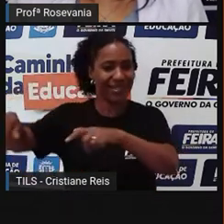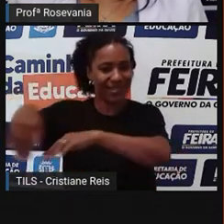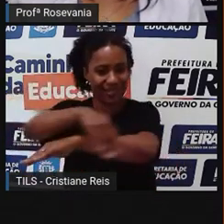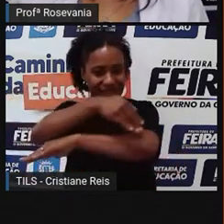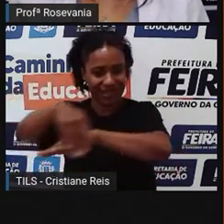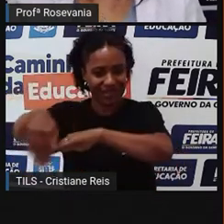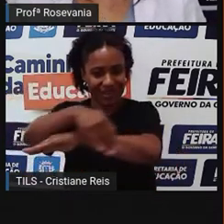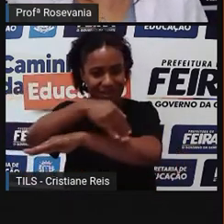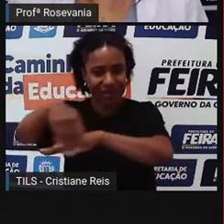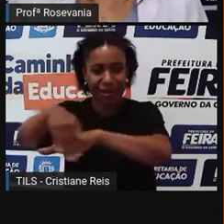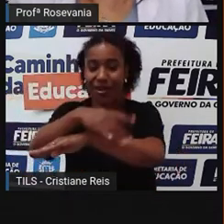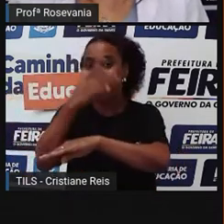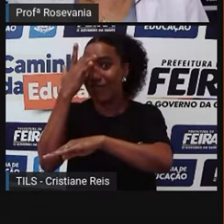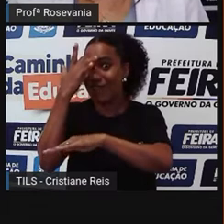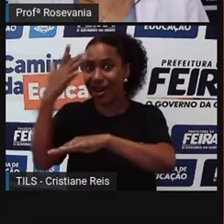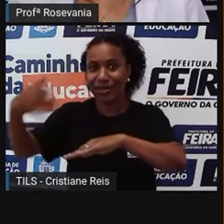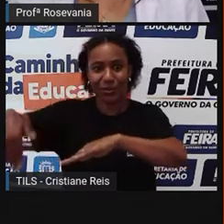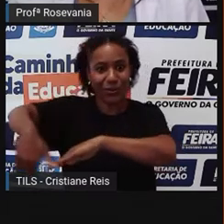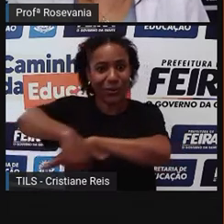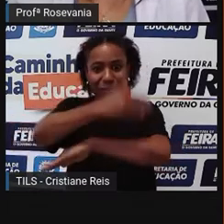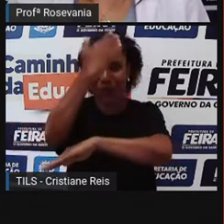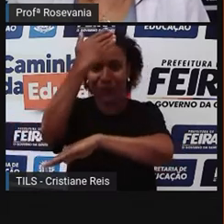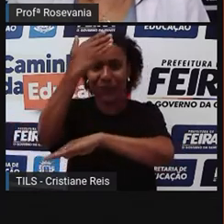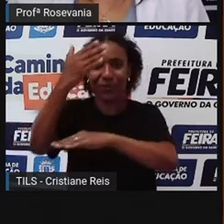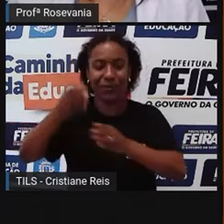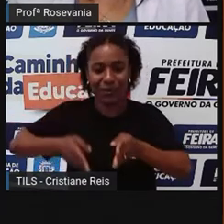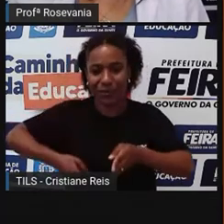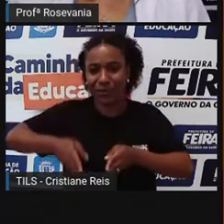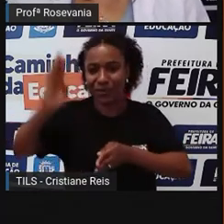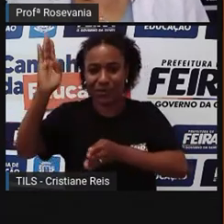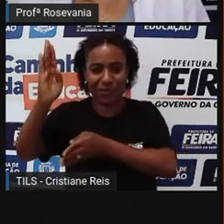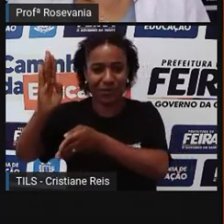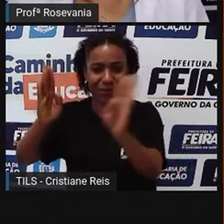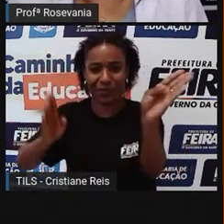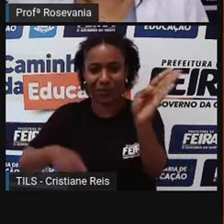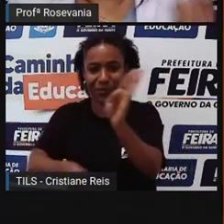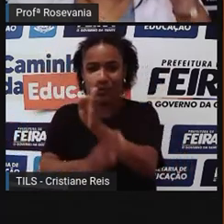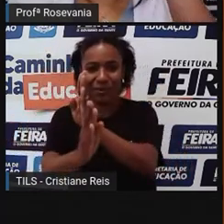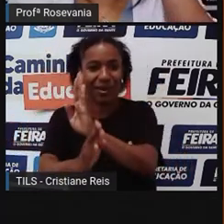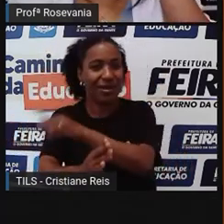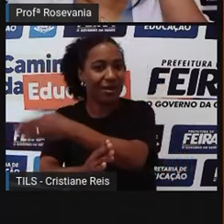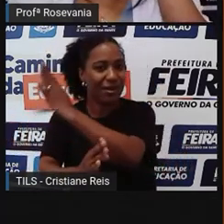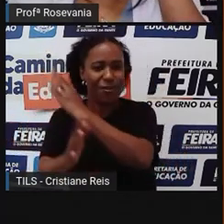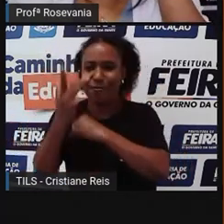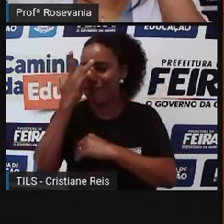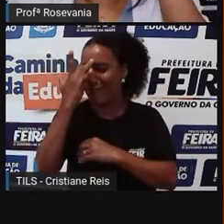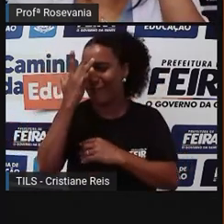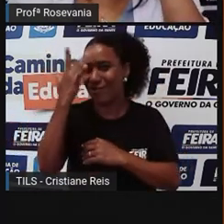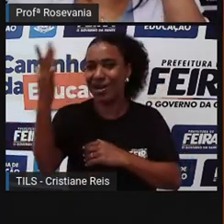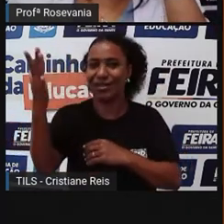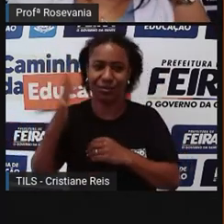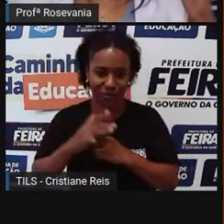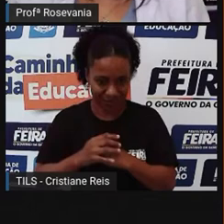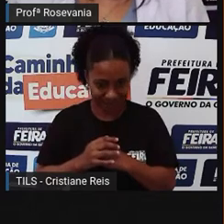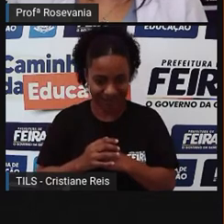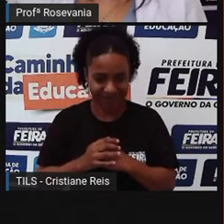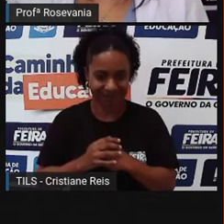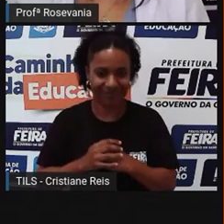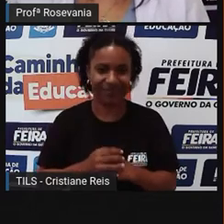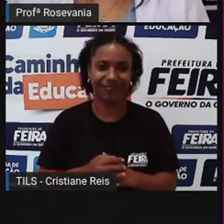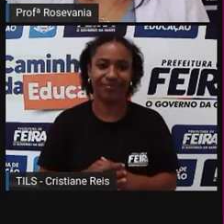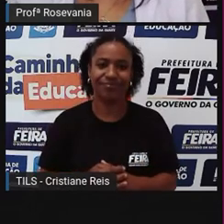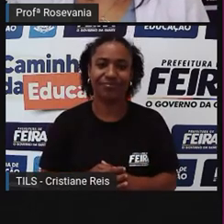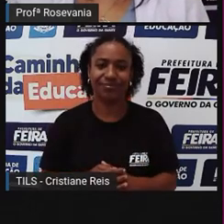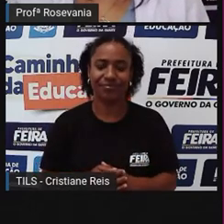dentro de um bairro qualquer da cidade, gente sai usando essas linhas, essas ruas traçadas que a gente tem, né.